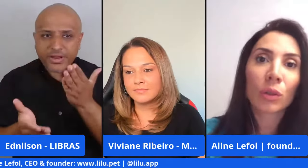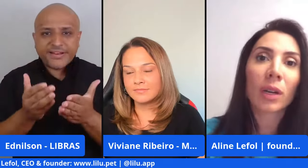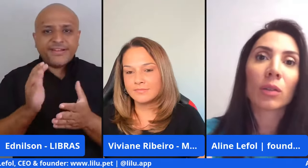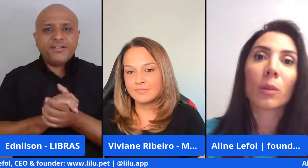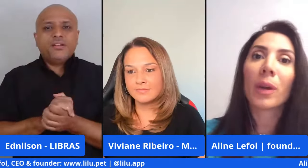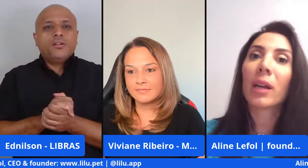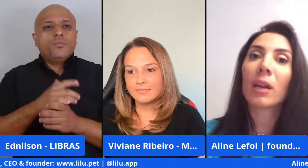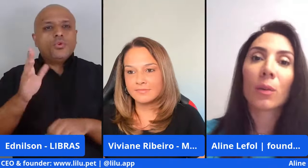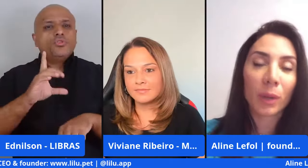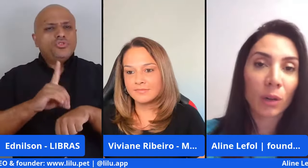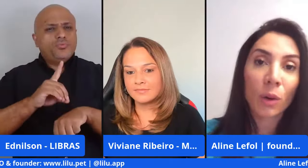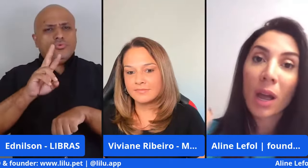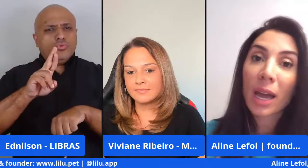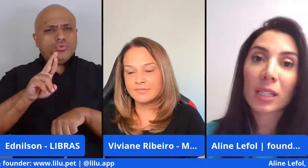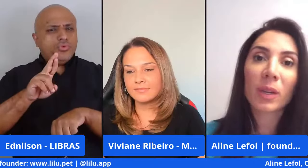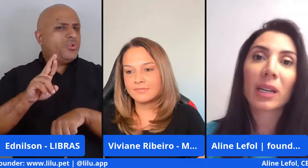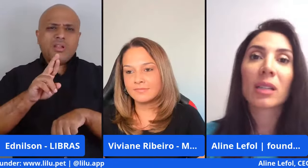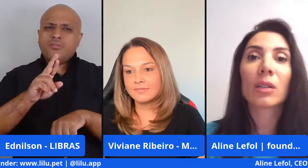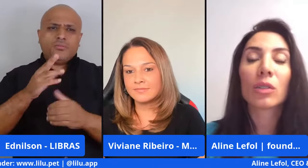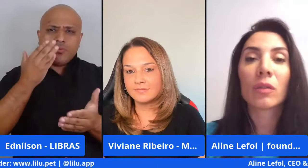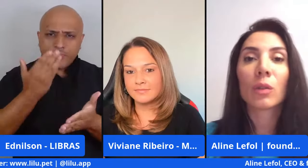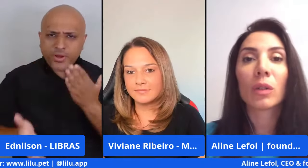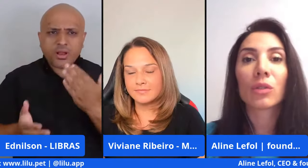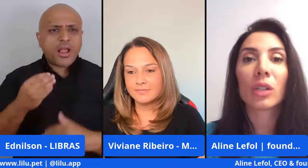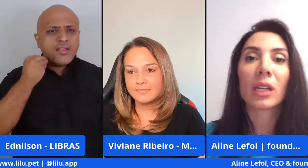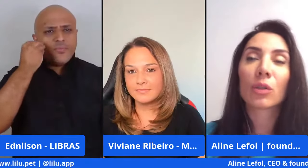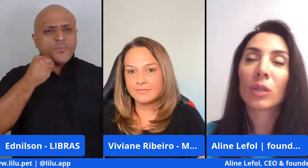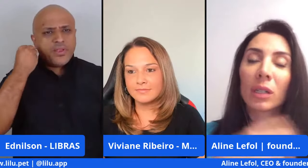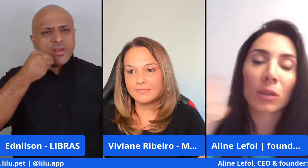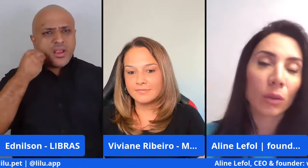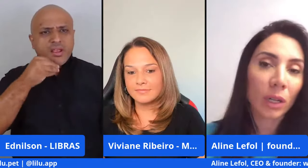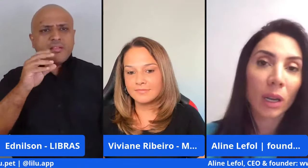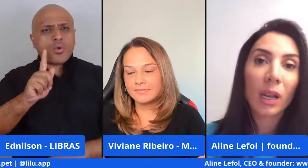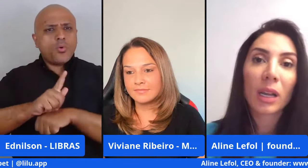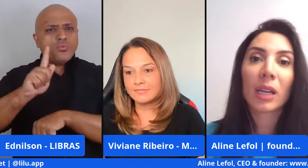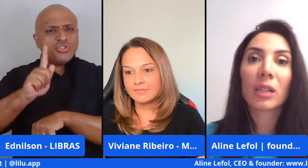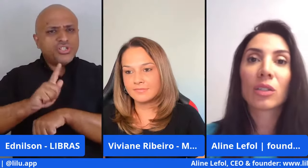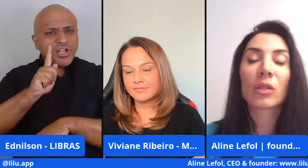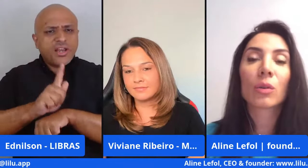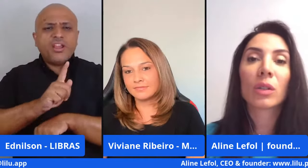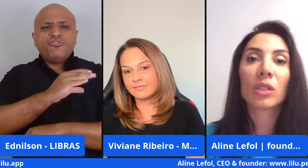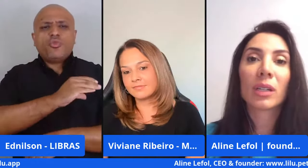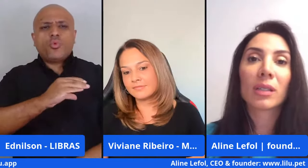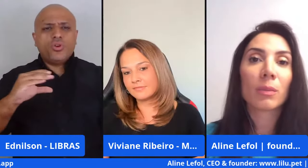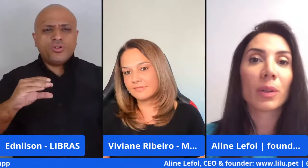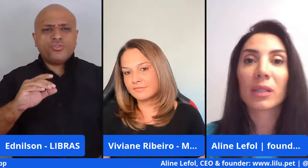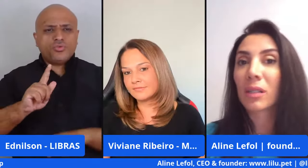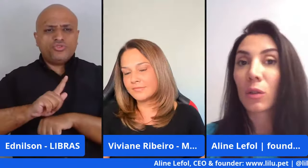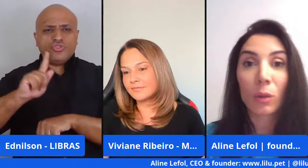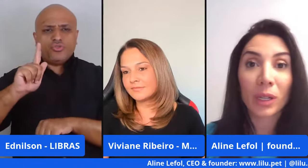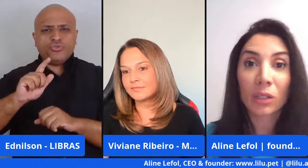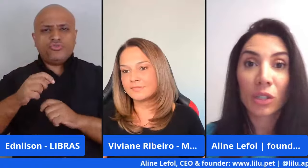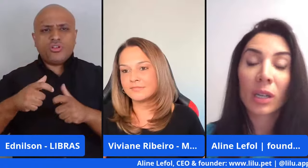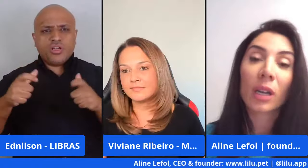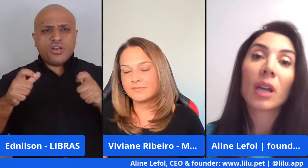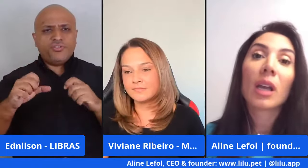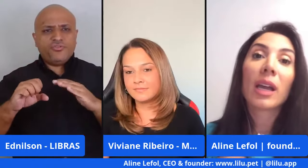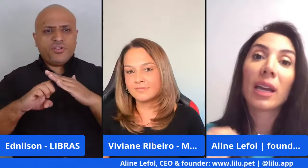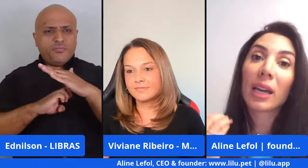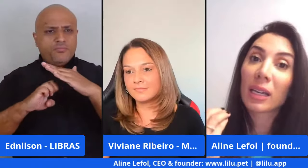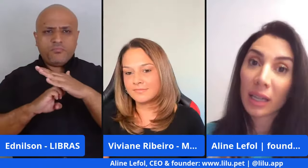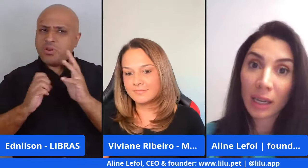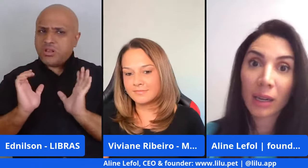título de doutorado, não perco. A experiência que eu tive enquanto gerente, coordenadora e gestora de grandes empresas, eu não perdi.